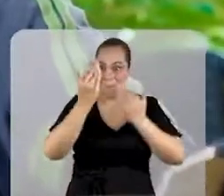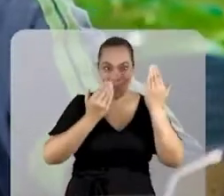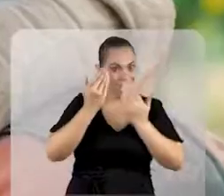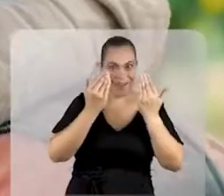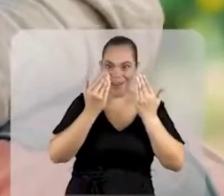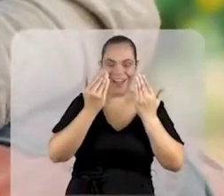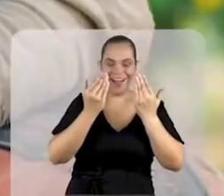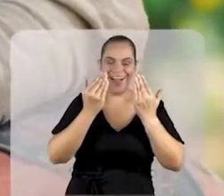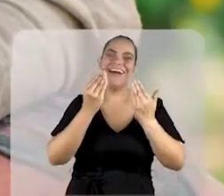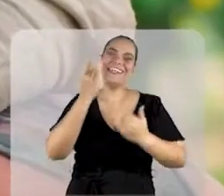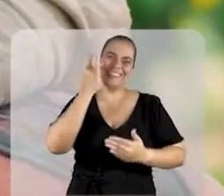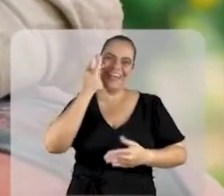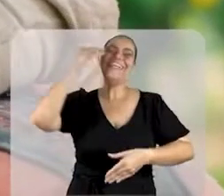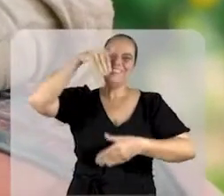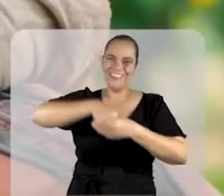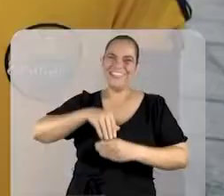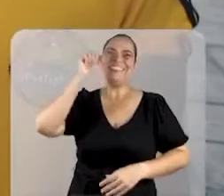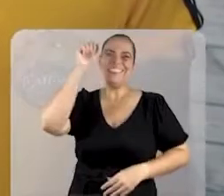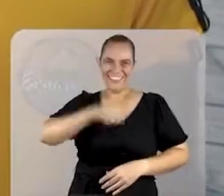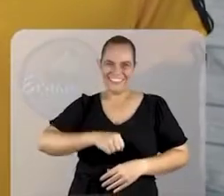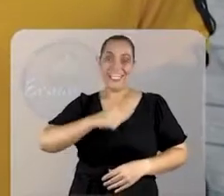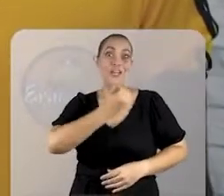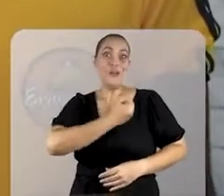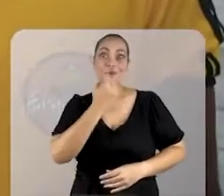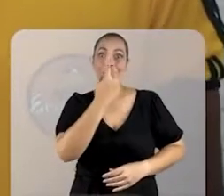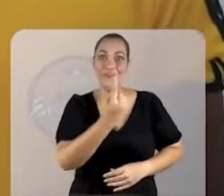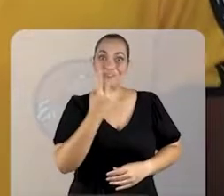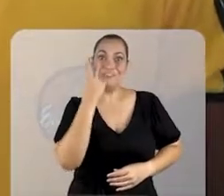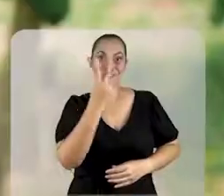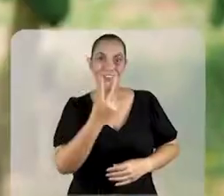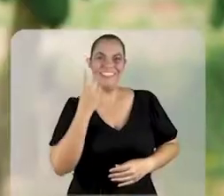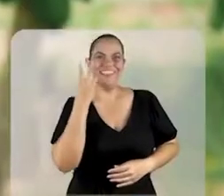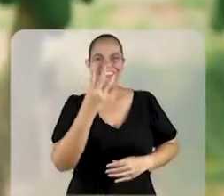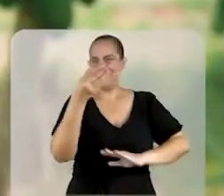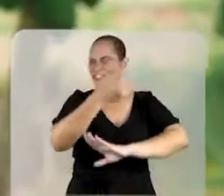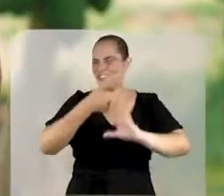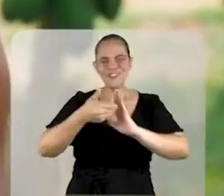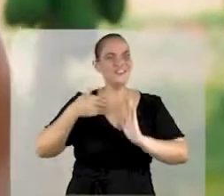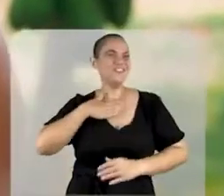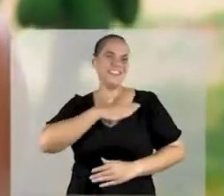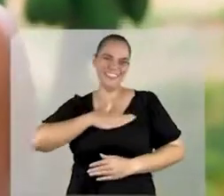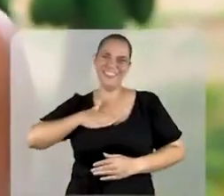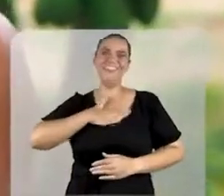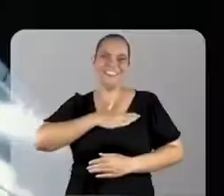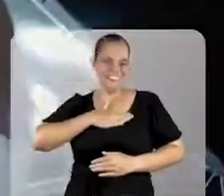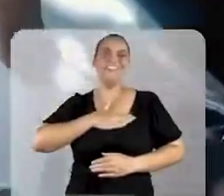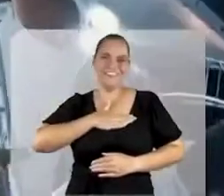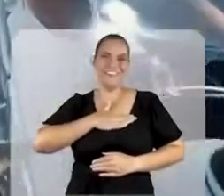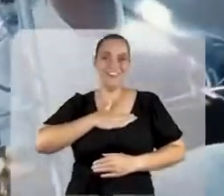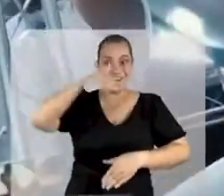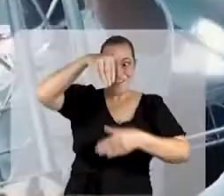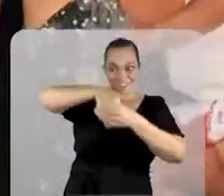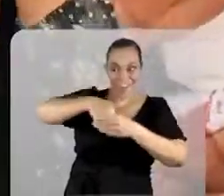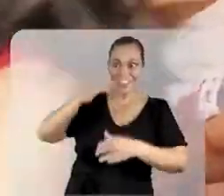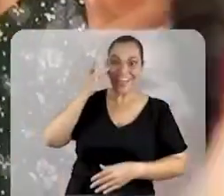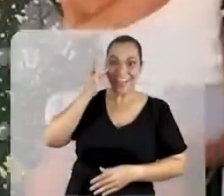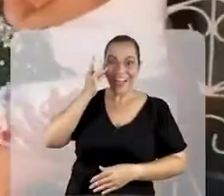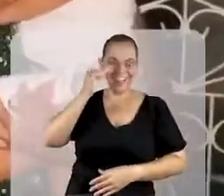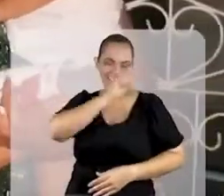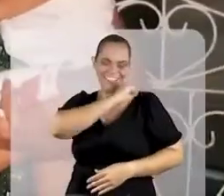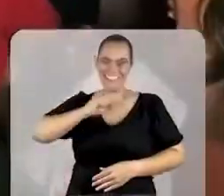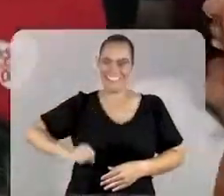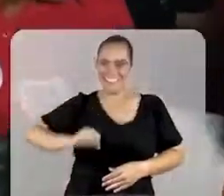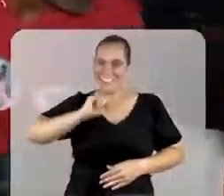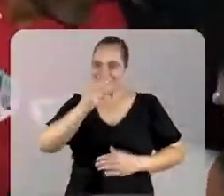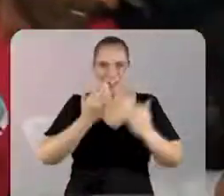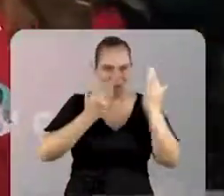O povo todo aprovou, bota a Carlos Senador, quem compara diz que sim. O povo todo aprovou, bota a Carlos Senador,